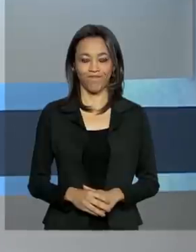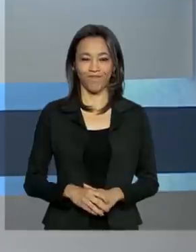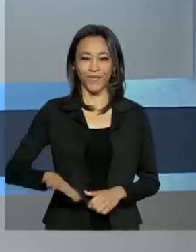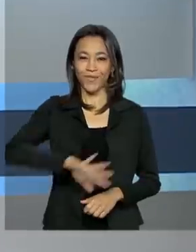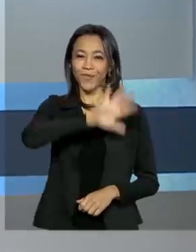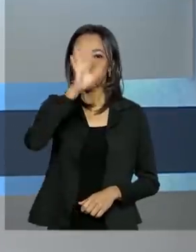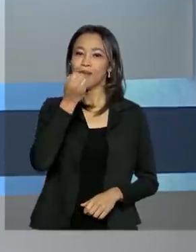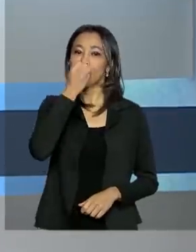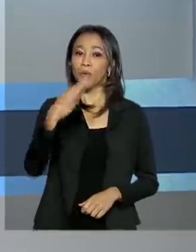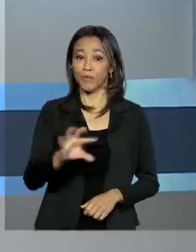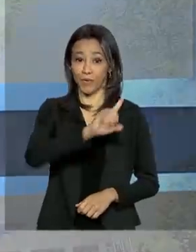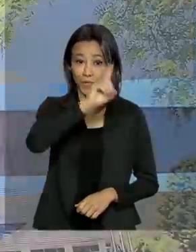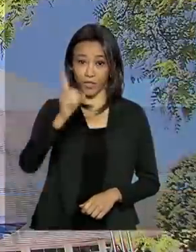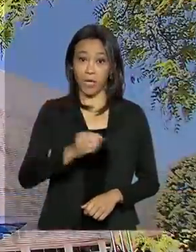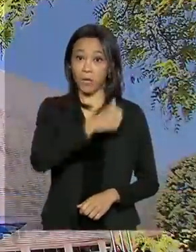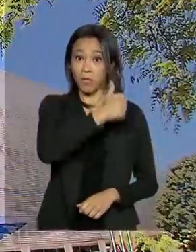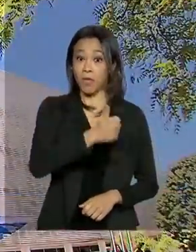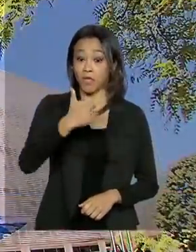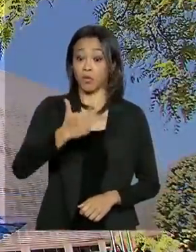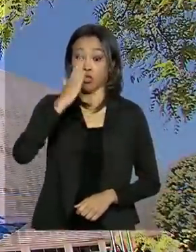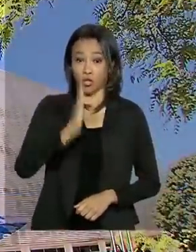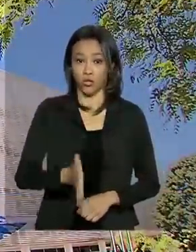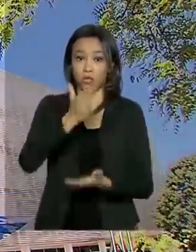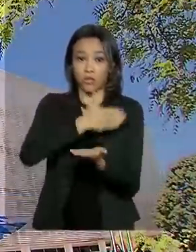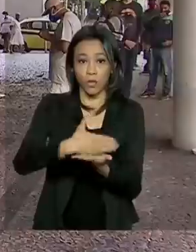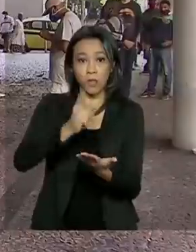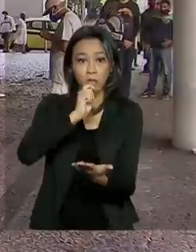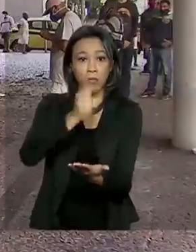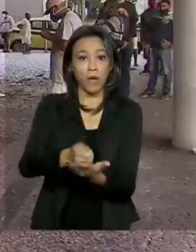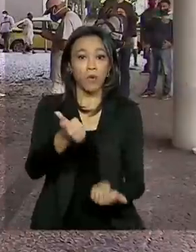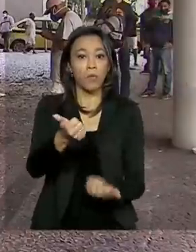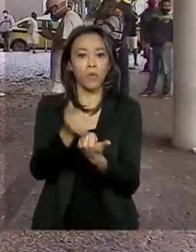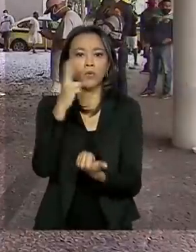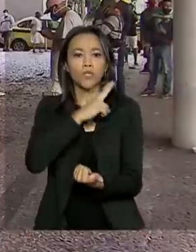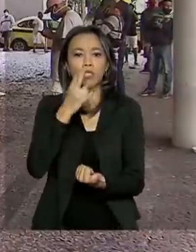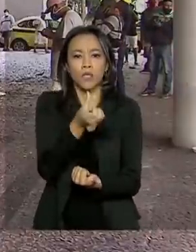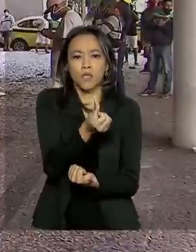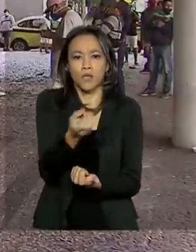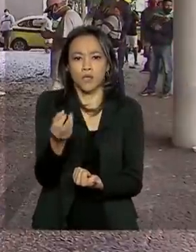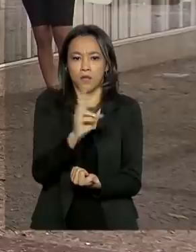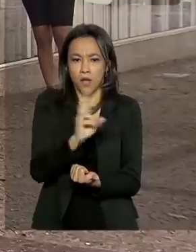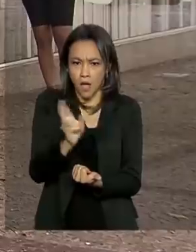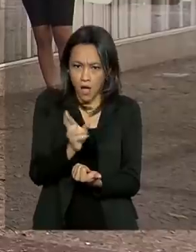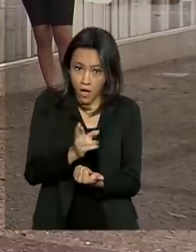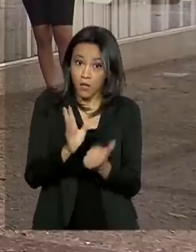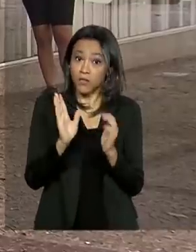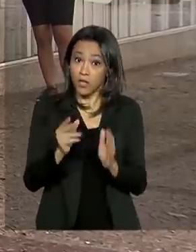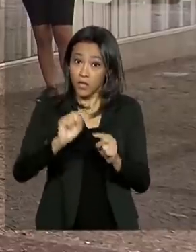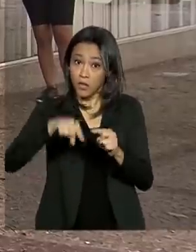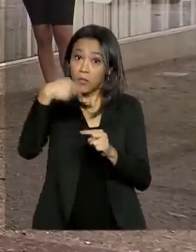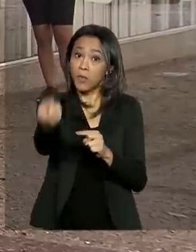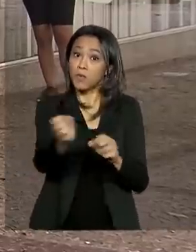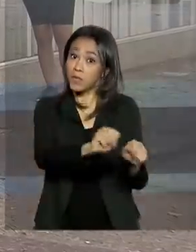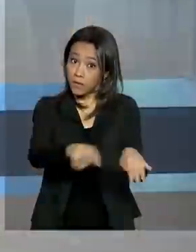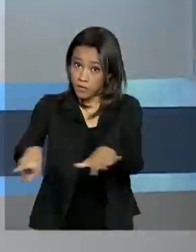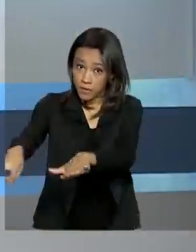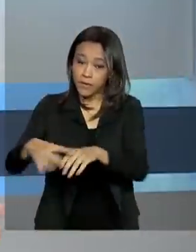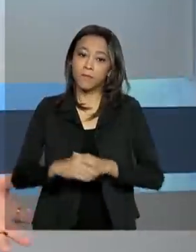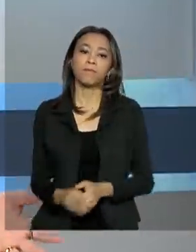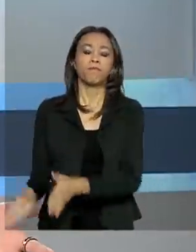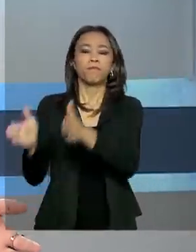Olá, bom dia. Segunda parcela do auxílio emergencial de 600 reais começa a ser paga na próxima semana.